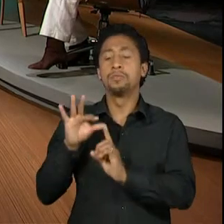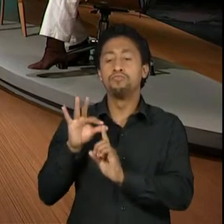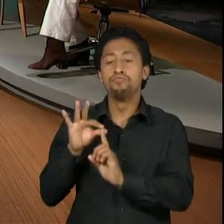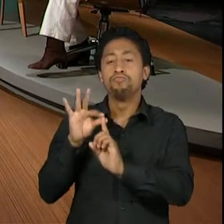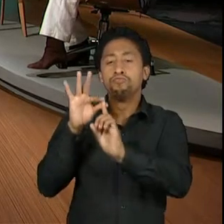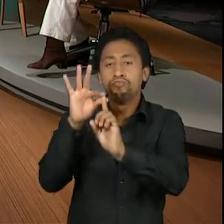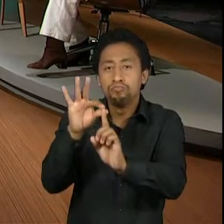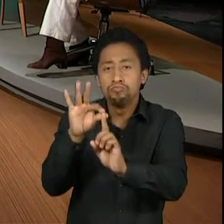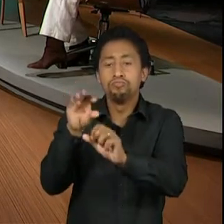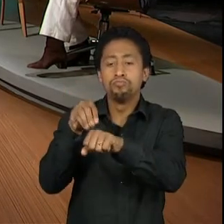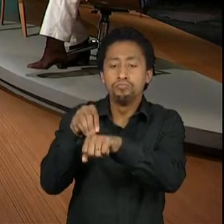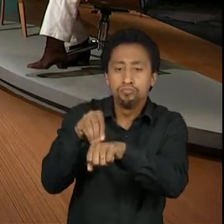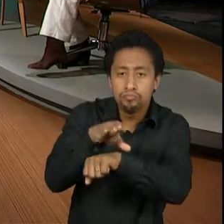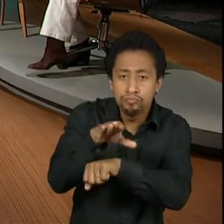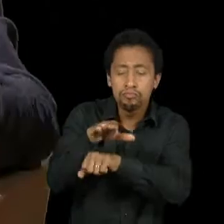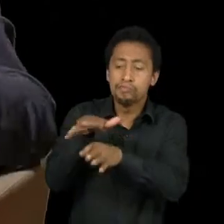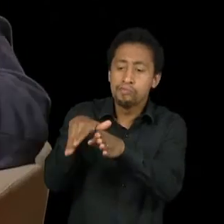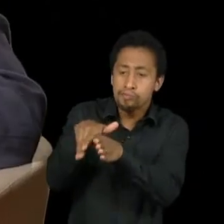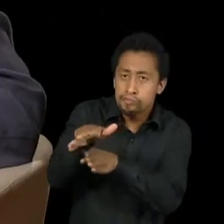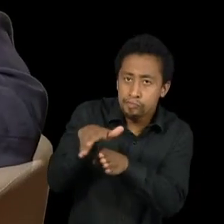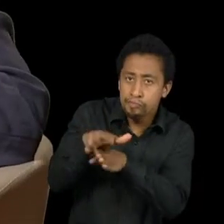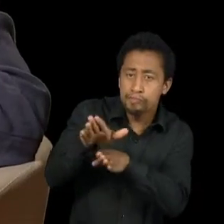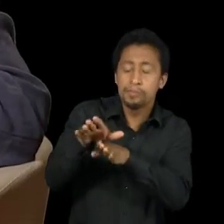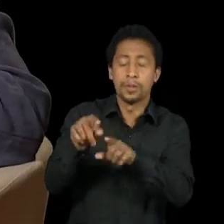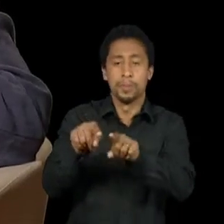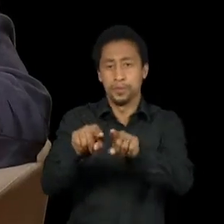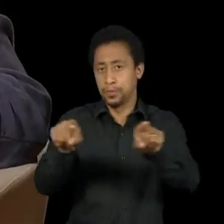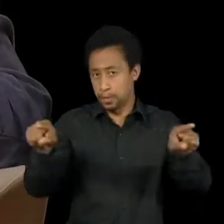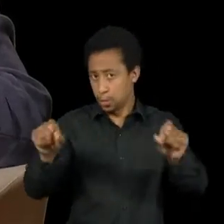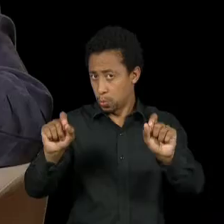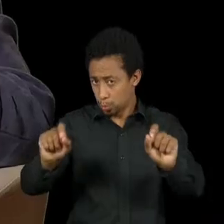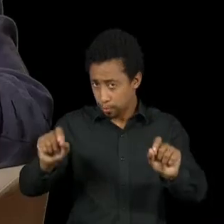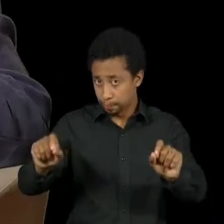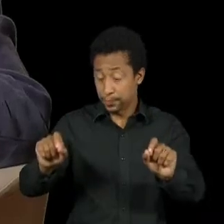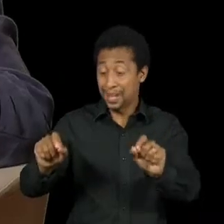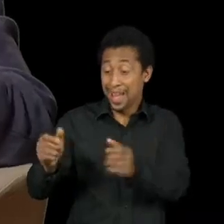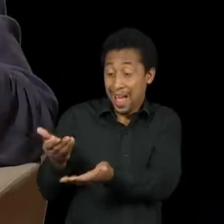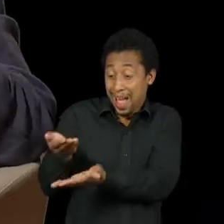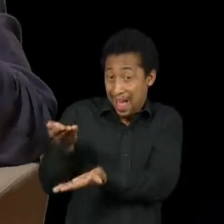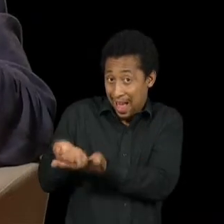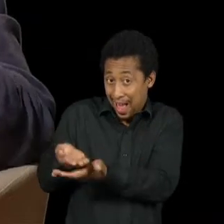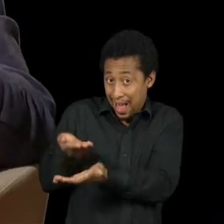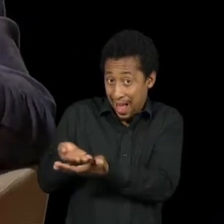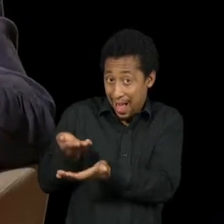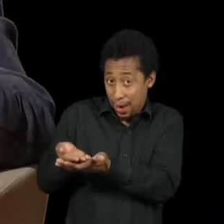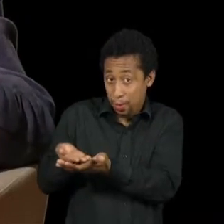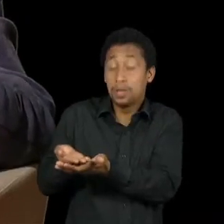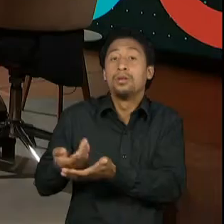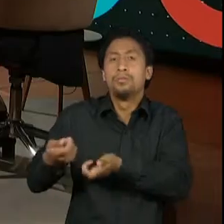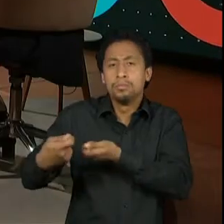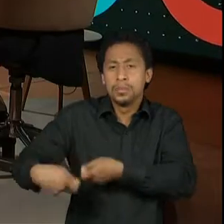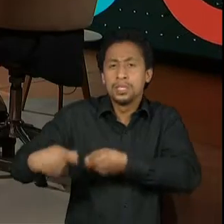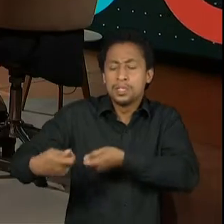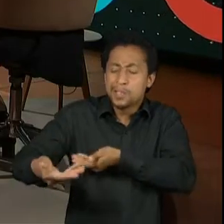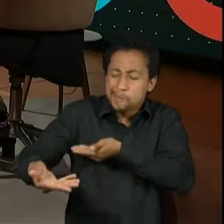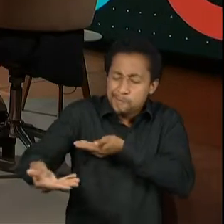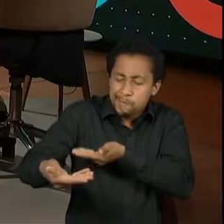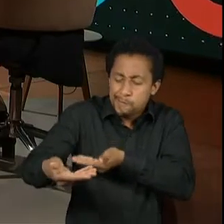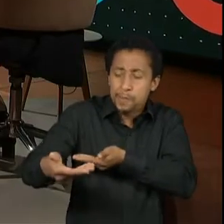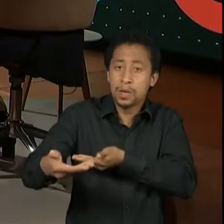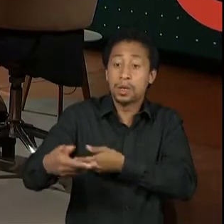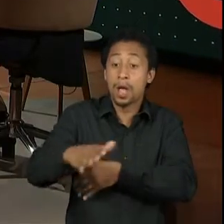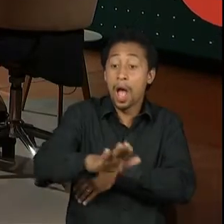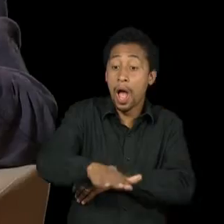visceralmente, inteiramente, plenamente estar em aula com esse aluno, sabendo que ele vai ser o nosso teatro de amanhã, vai ser o nosso